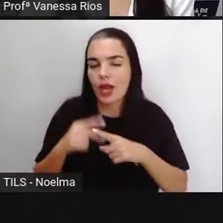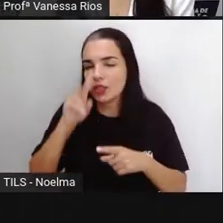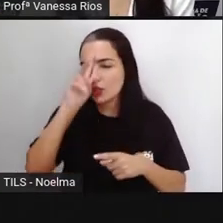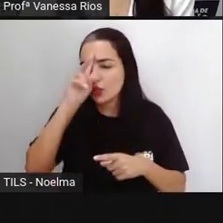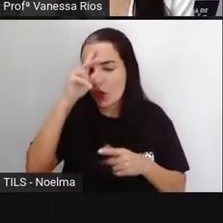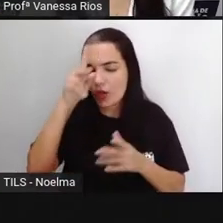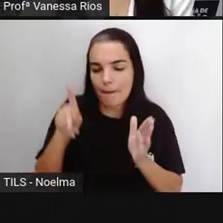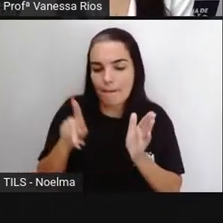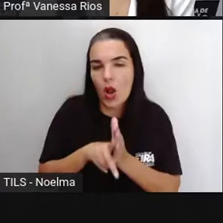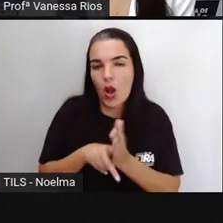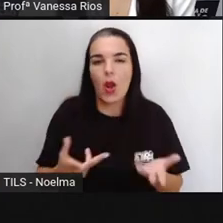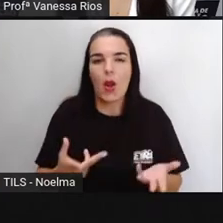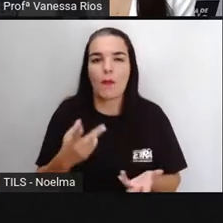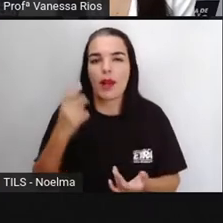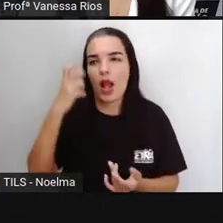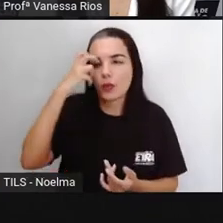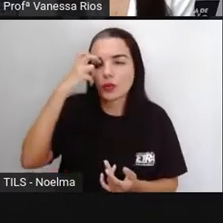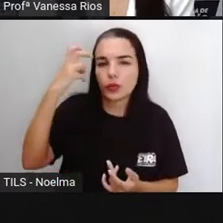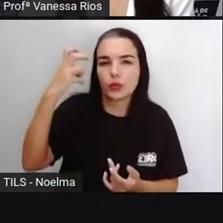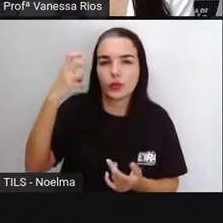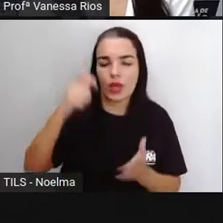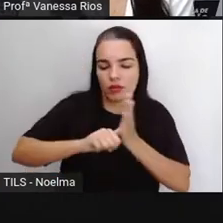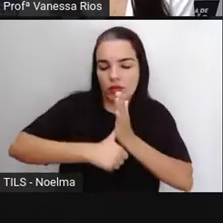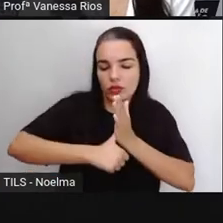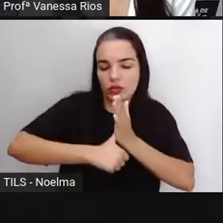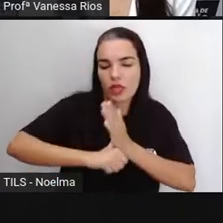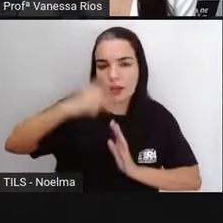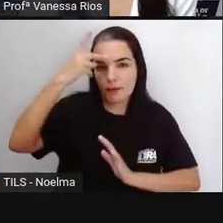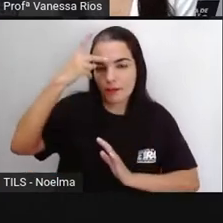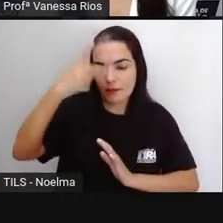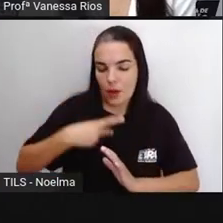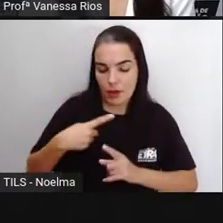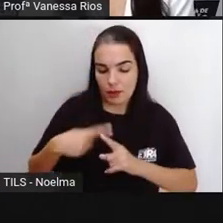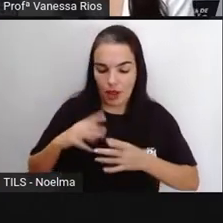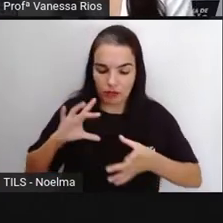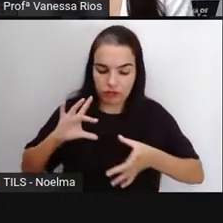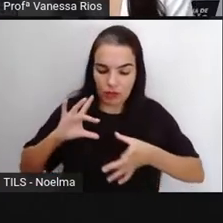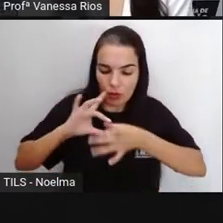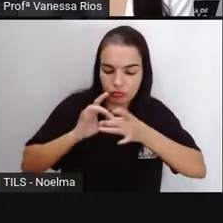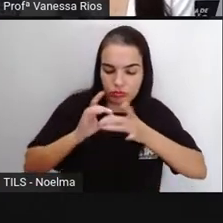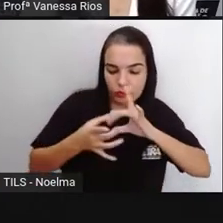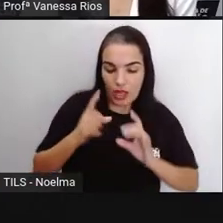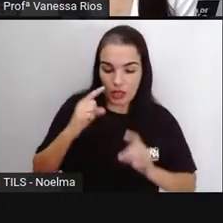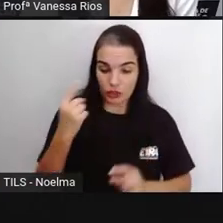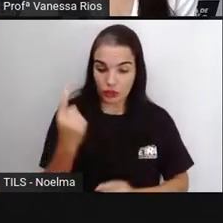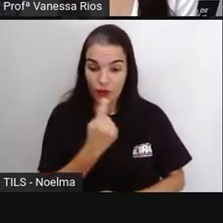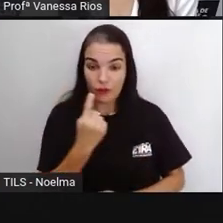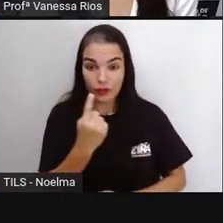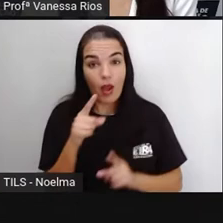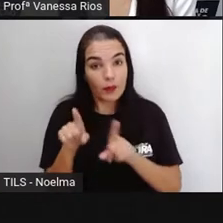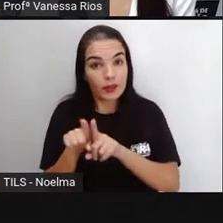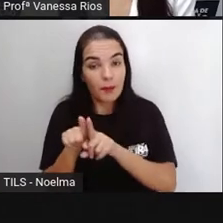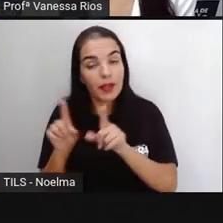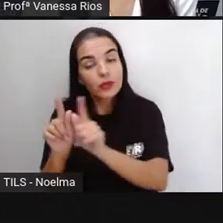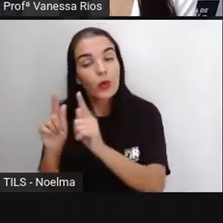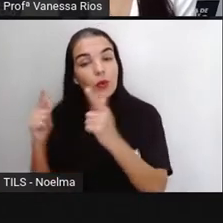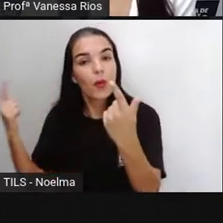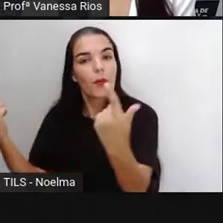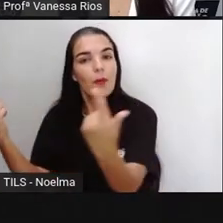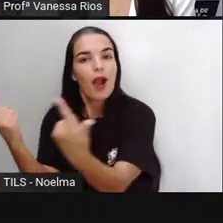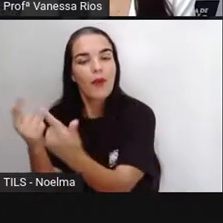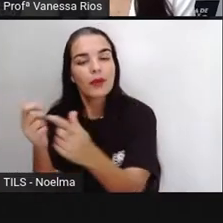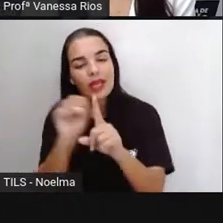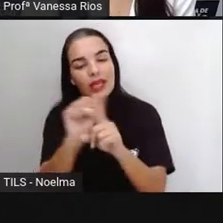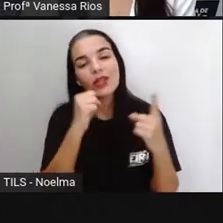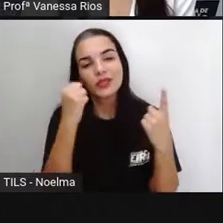identidade, né? Fazendo parte do nosso contexto individual e também social, já que a gente está aí